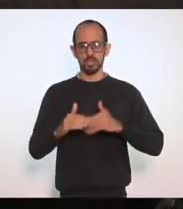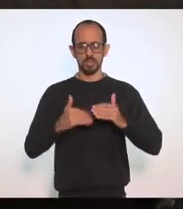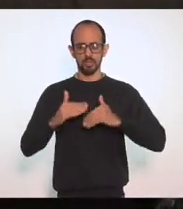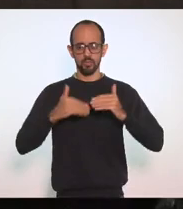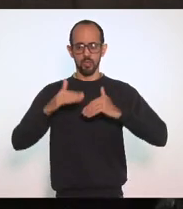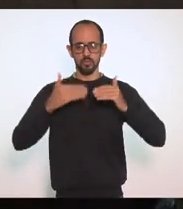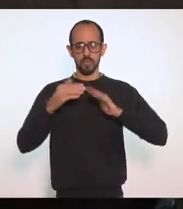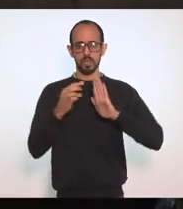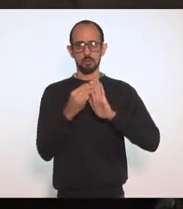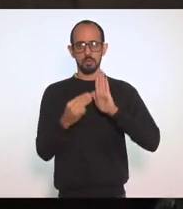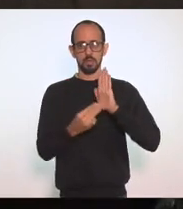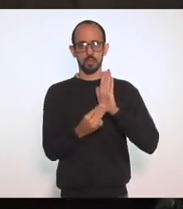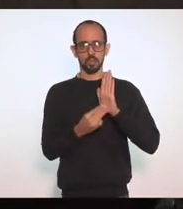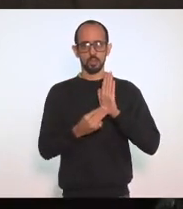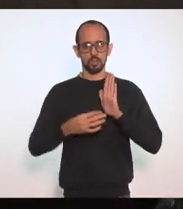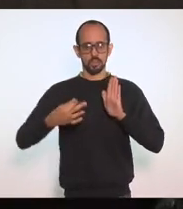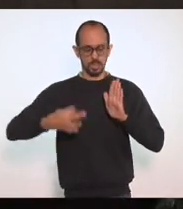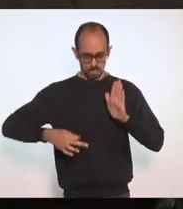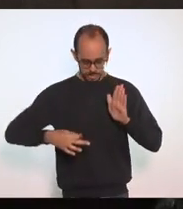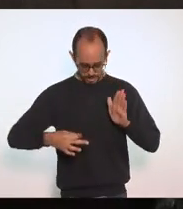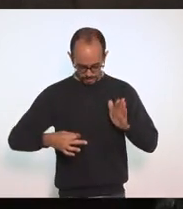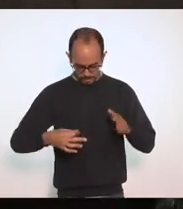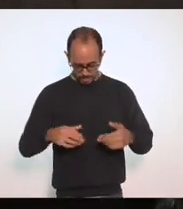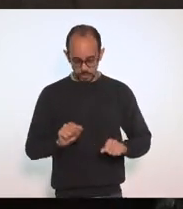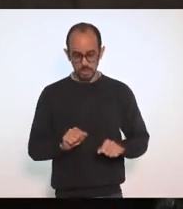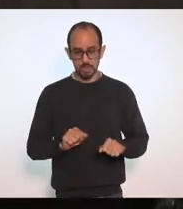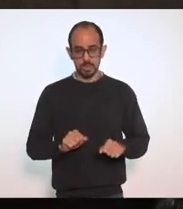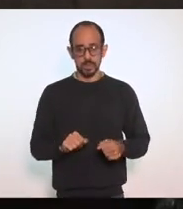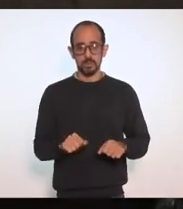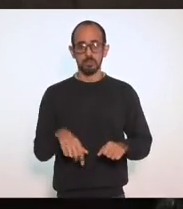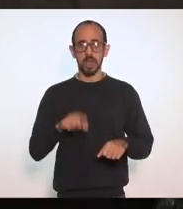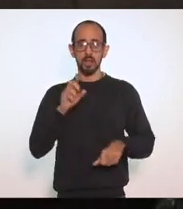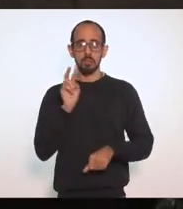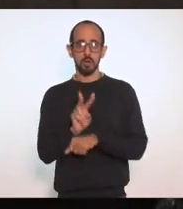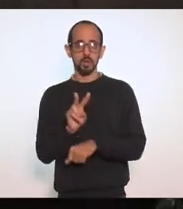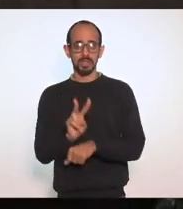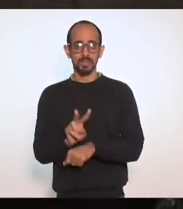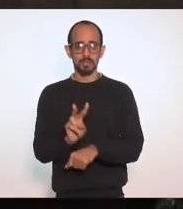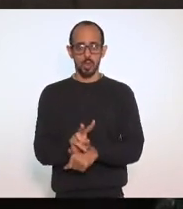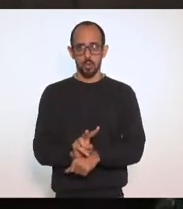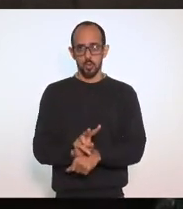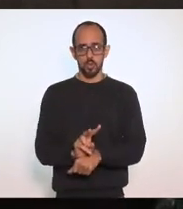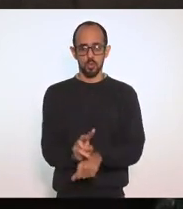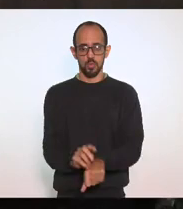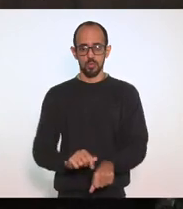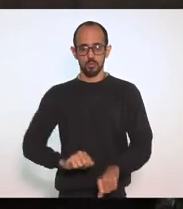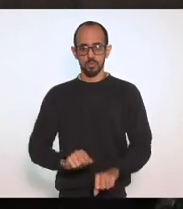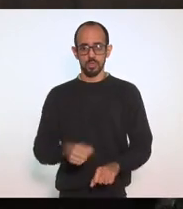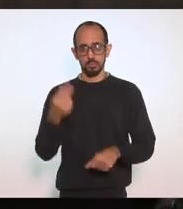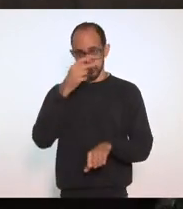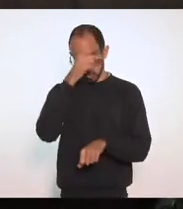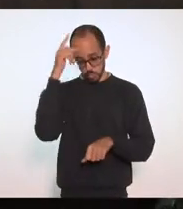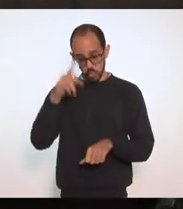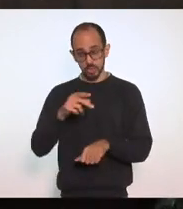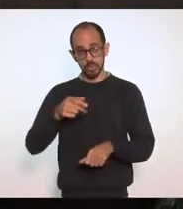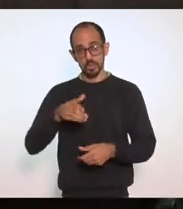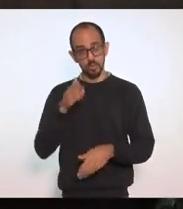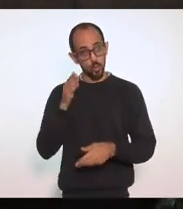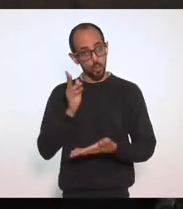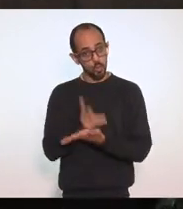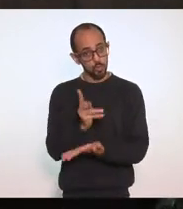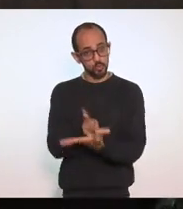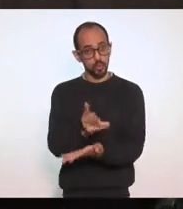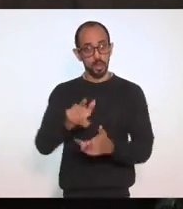metodologia Um dispositivo Que protegesse Minimamente As pessoas Que seguiram Trabalhando Se